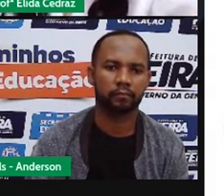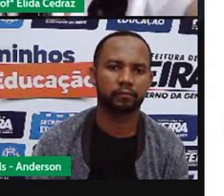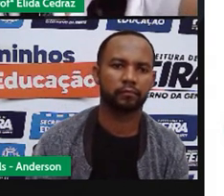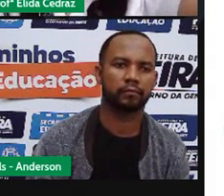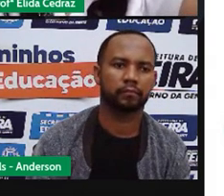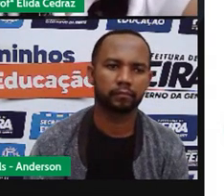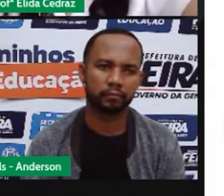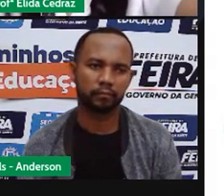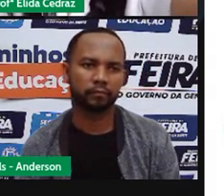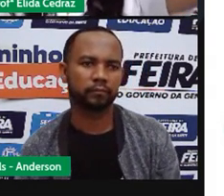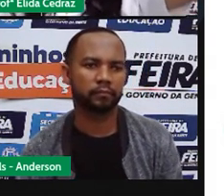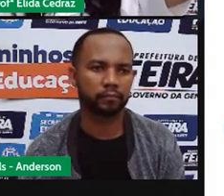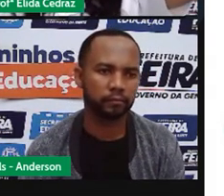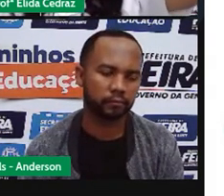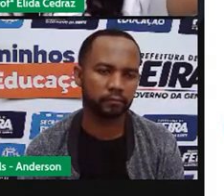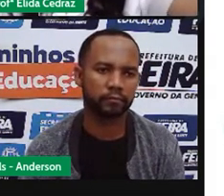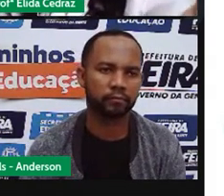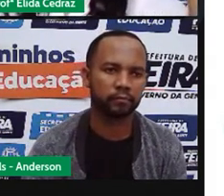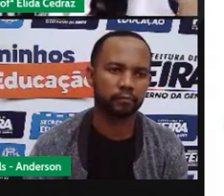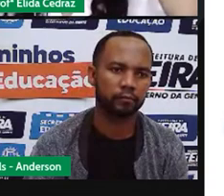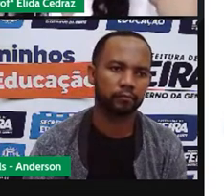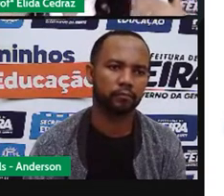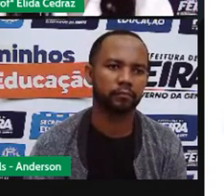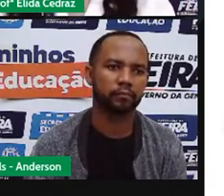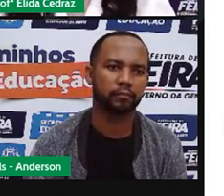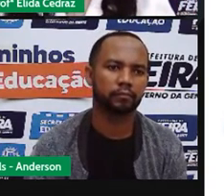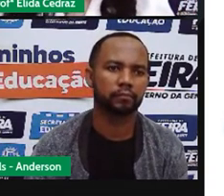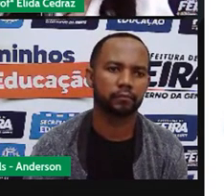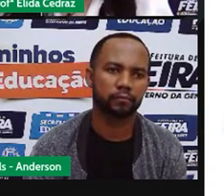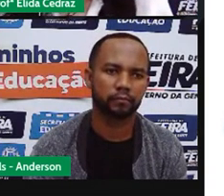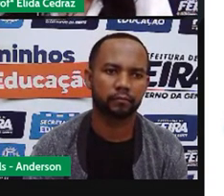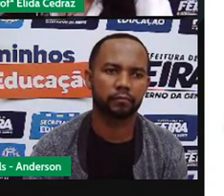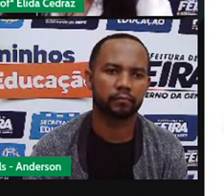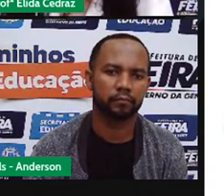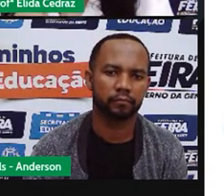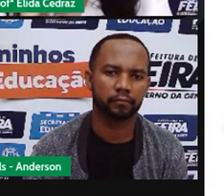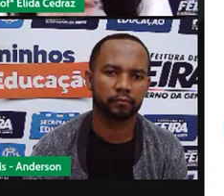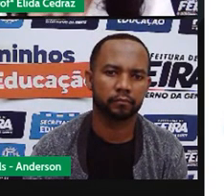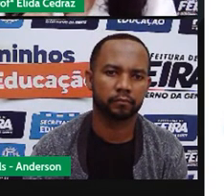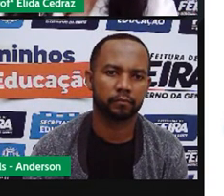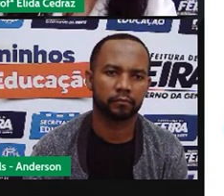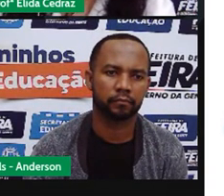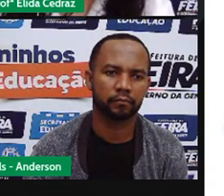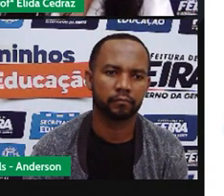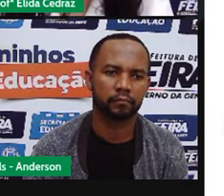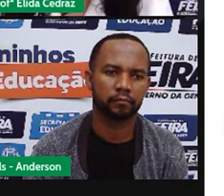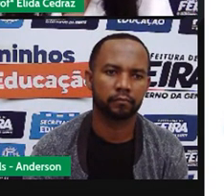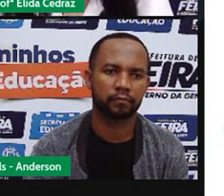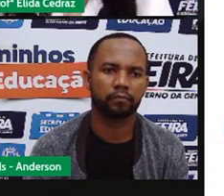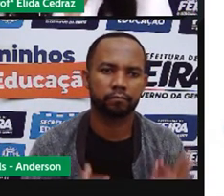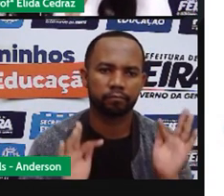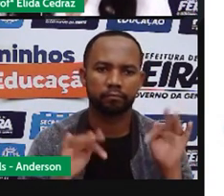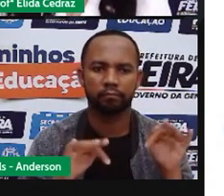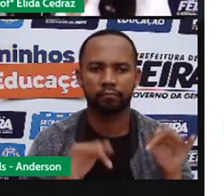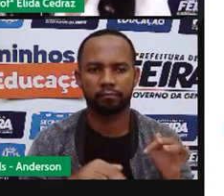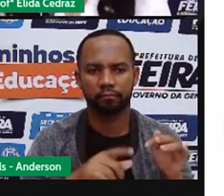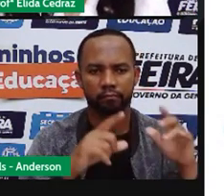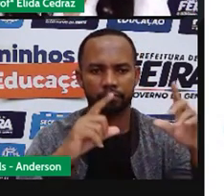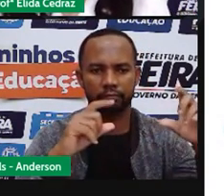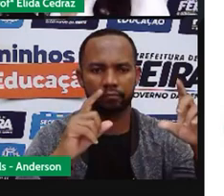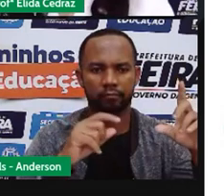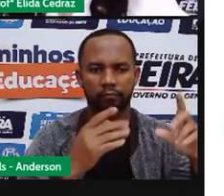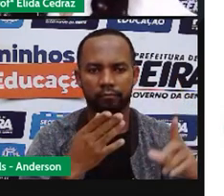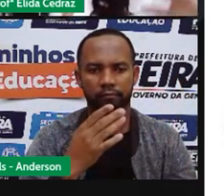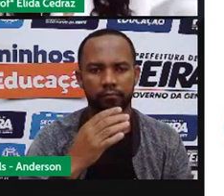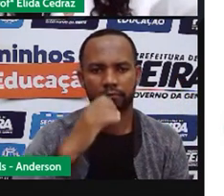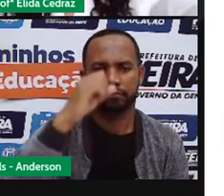nossas cabeças? a gente recebe a luz do sol assim? Isso mesmo. A última imagem está com